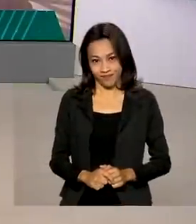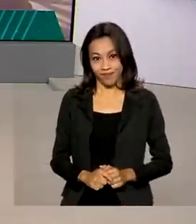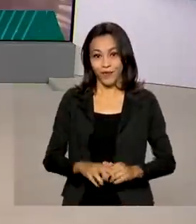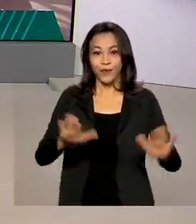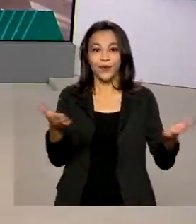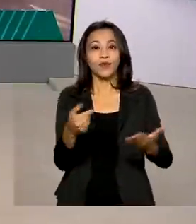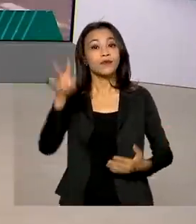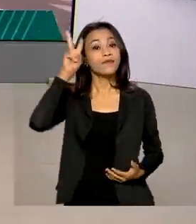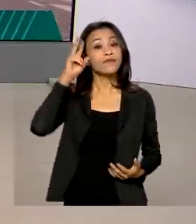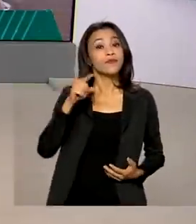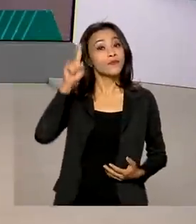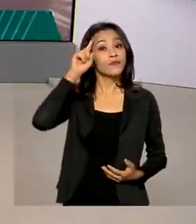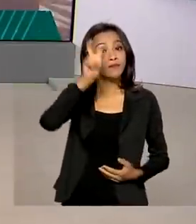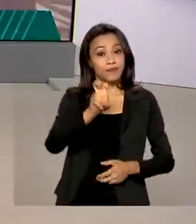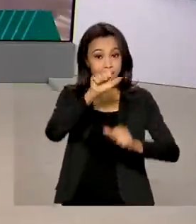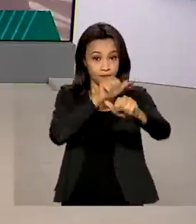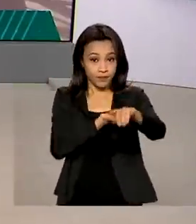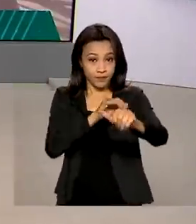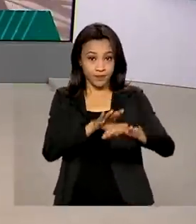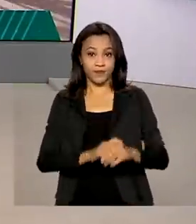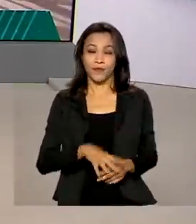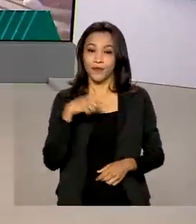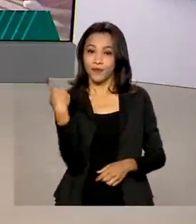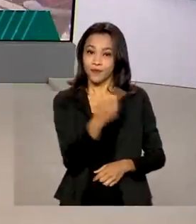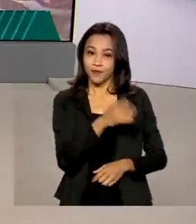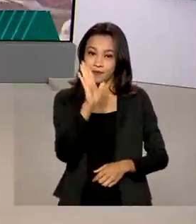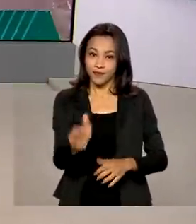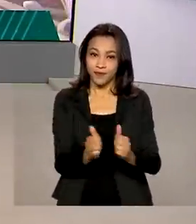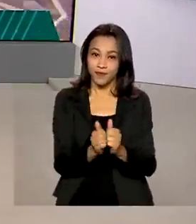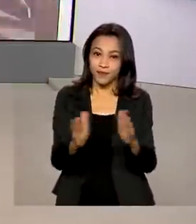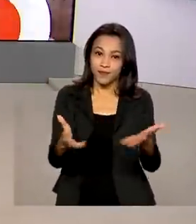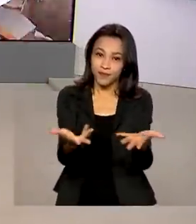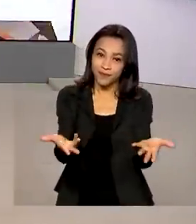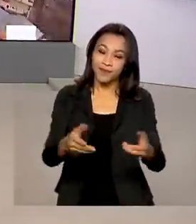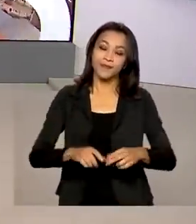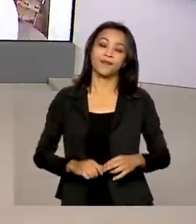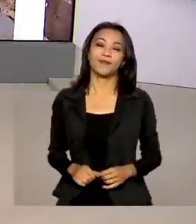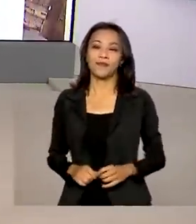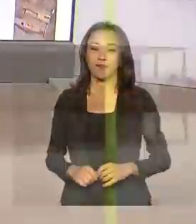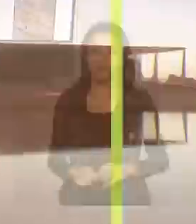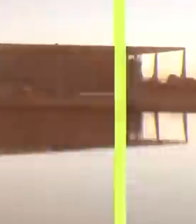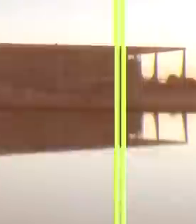Segunda-feira, 5 de setembro. O Brasil em Dia já está no ar.